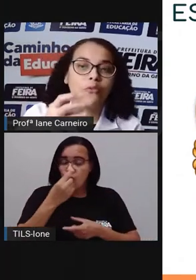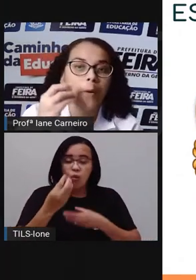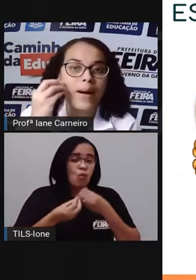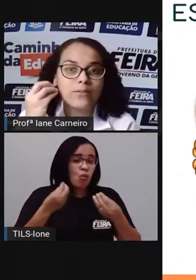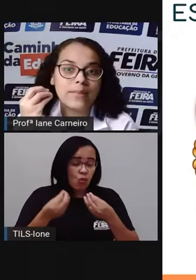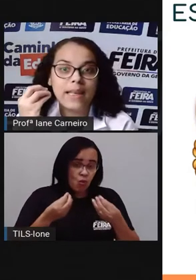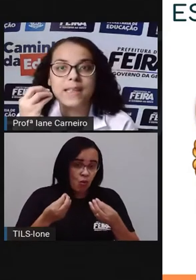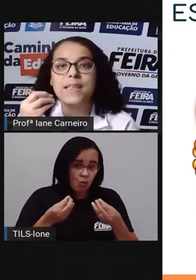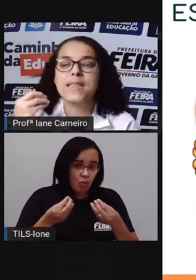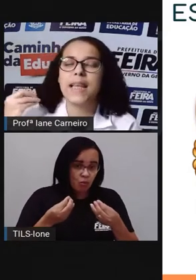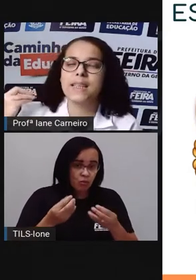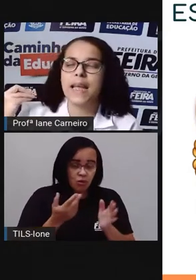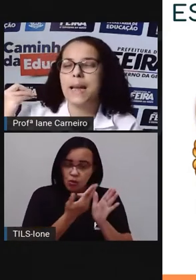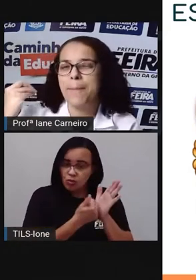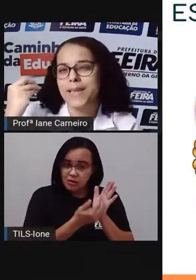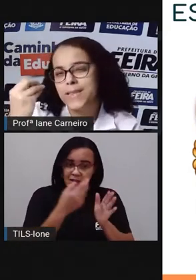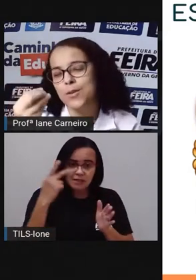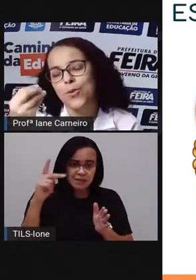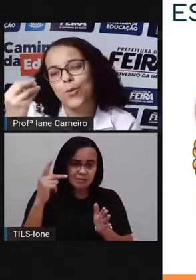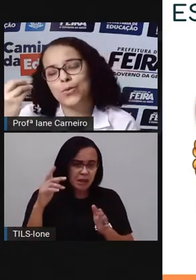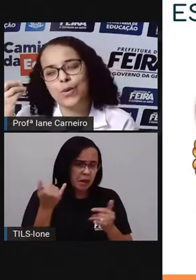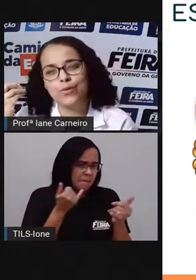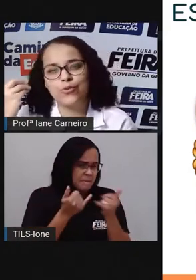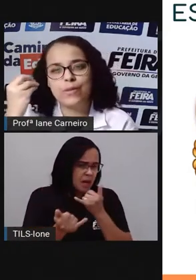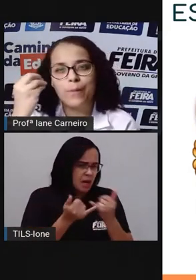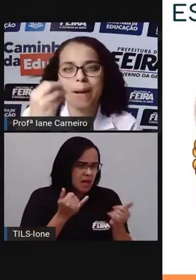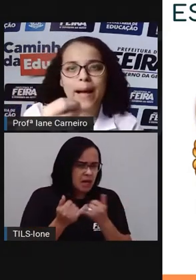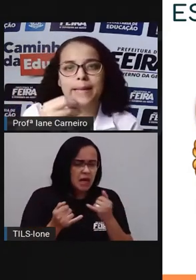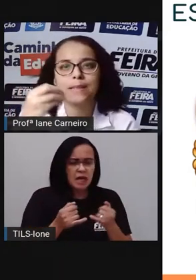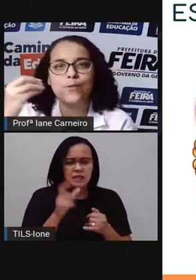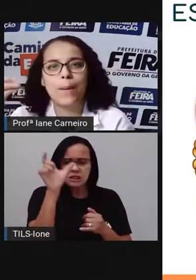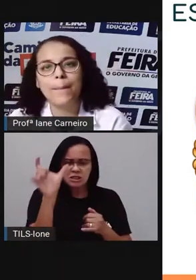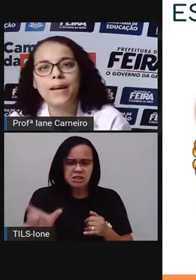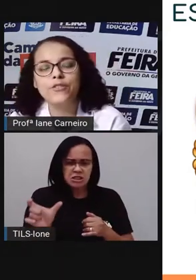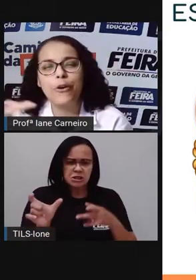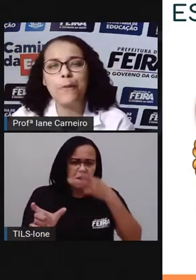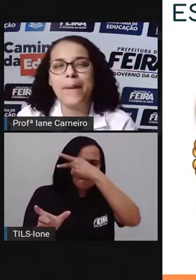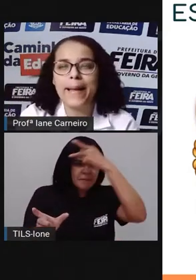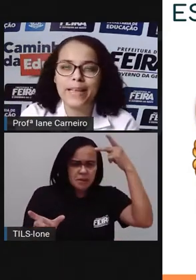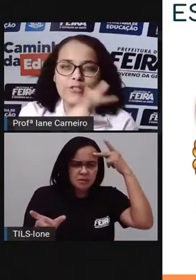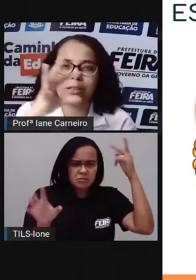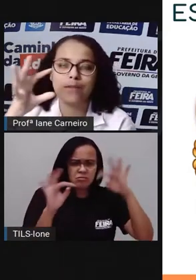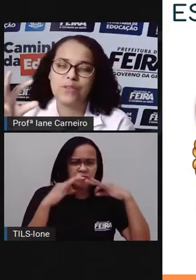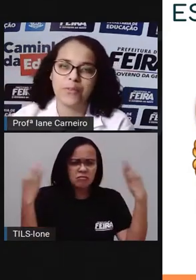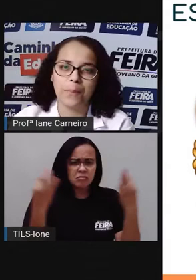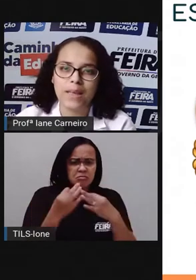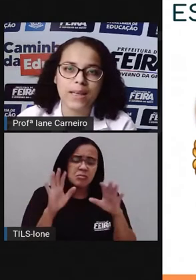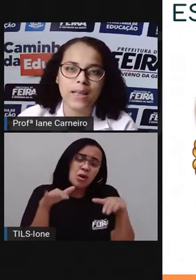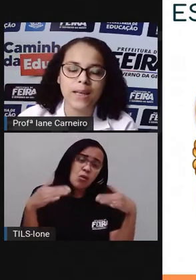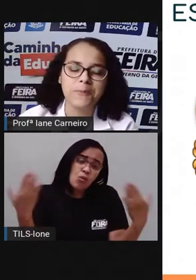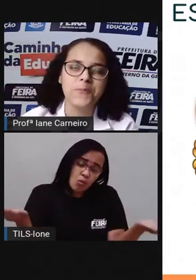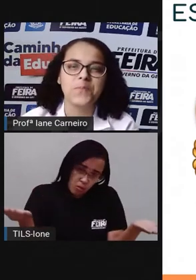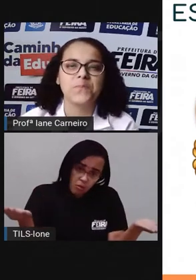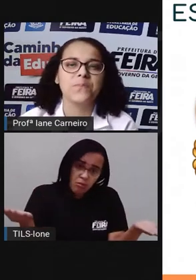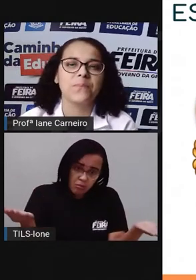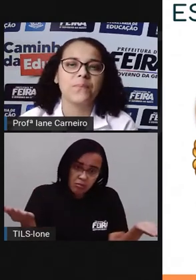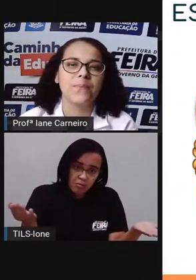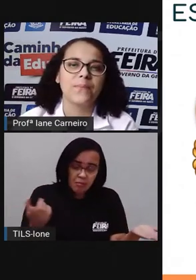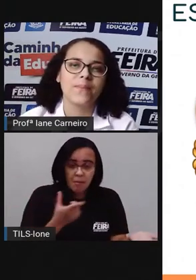Qual o formato deles? Ele é parecido com os olhos do seu pai, da sua mãe, de algum parente, é da sua família?